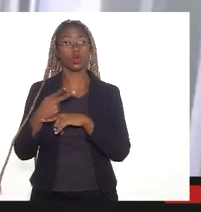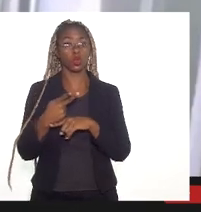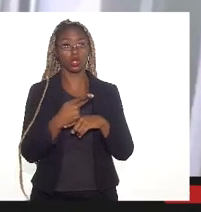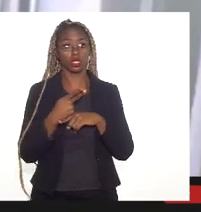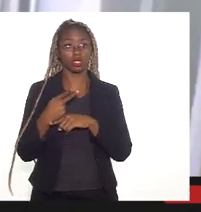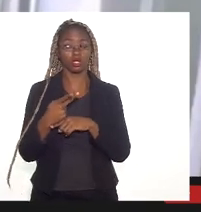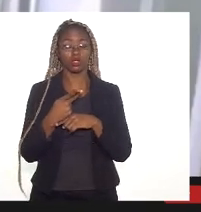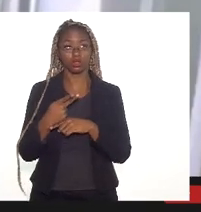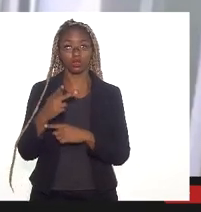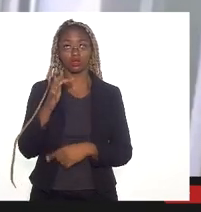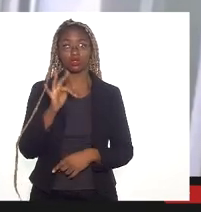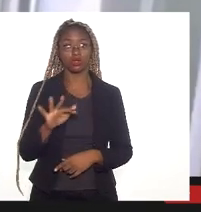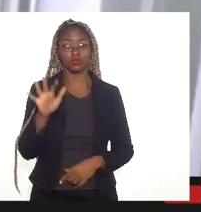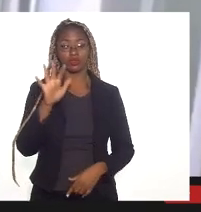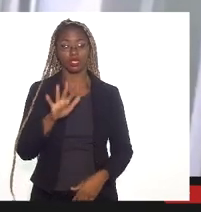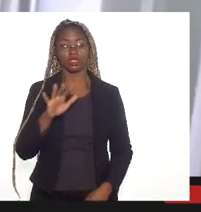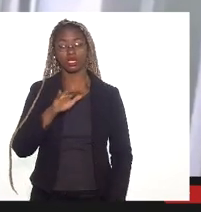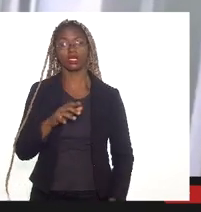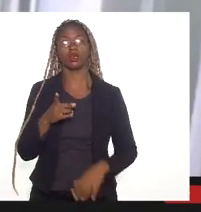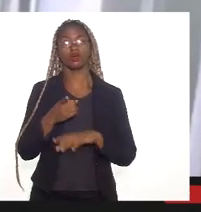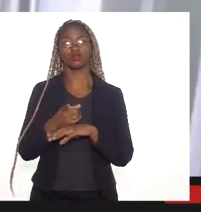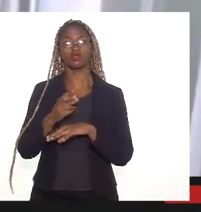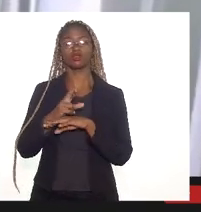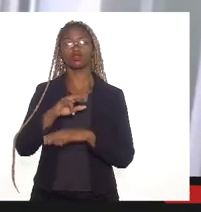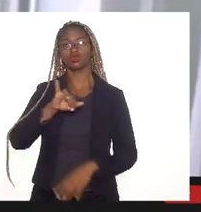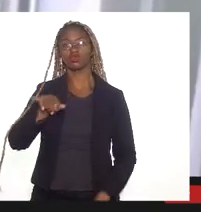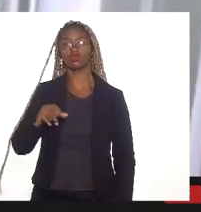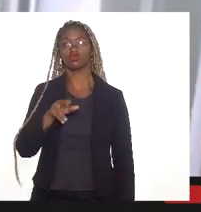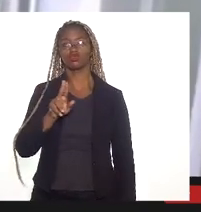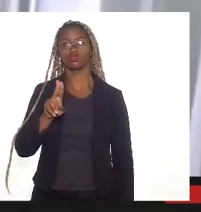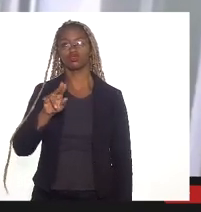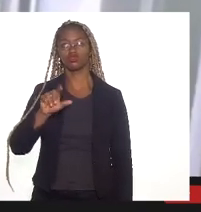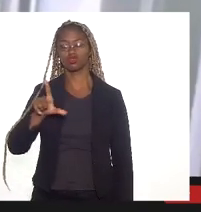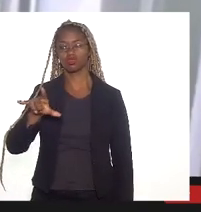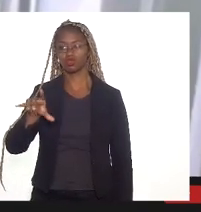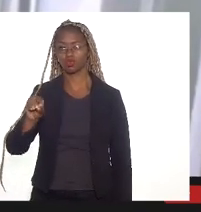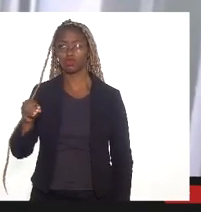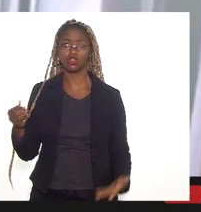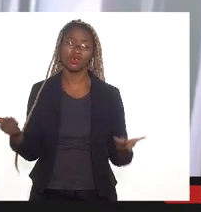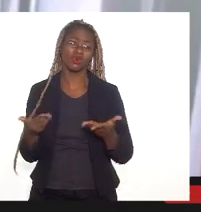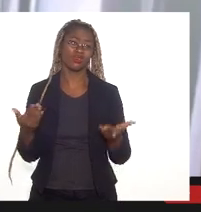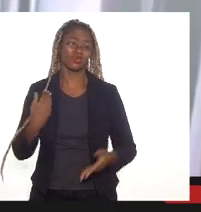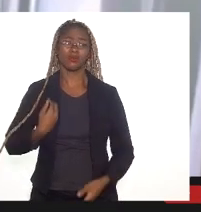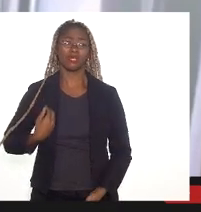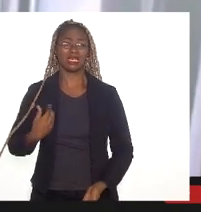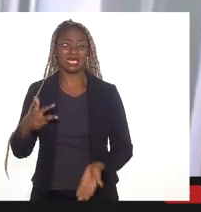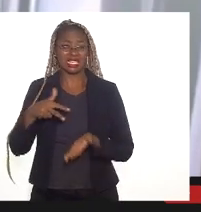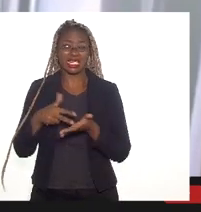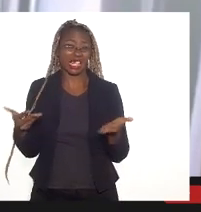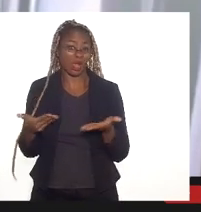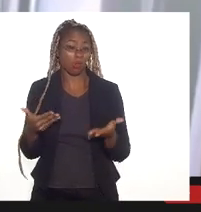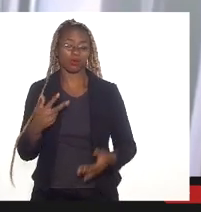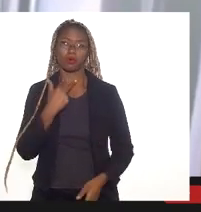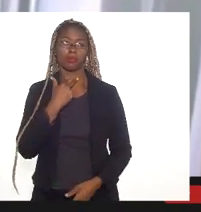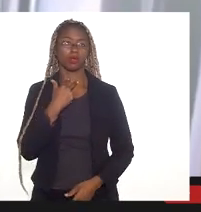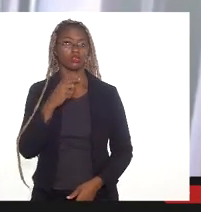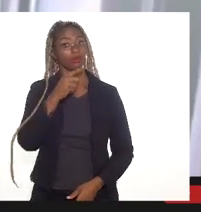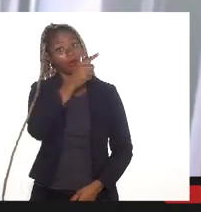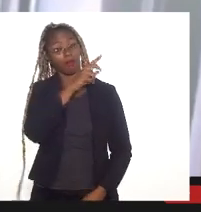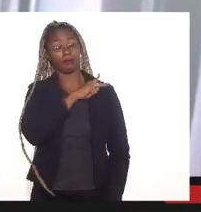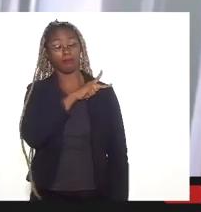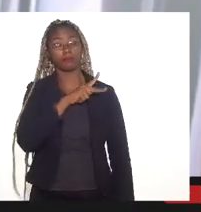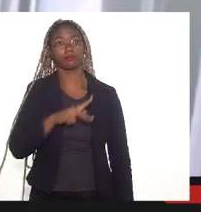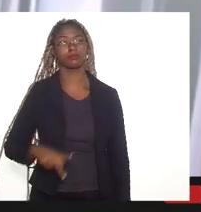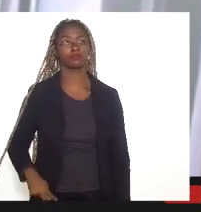República, doutor Júlio José Araújo Júnior, que não pode estar presente neste momento, que preside ele mesmo, uma